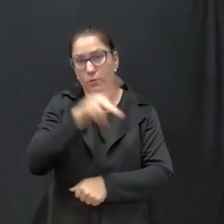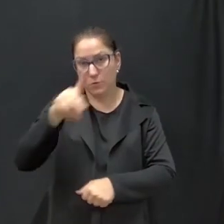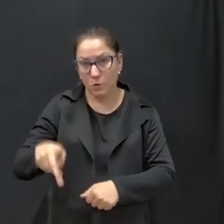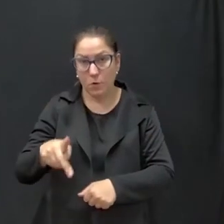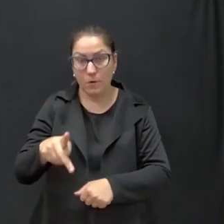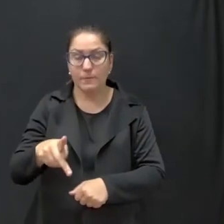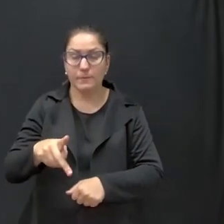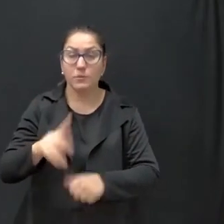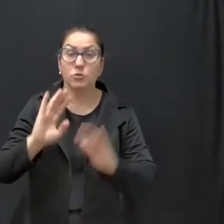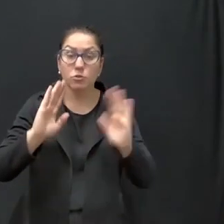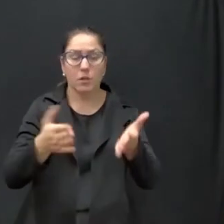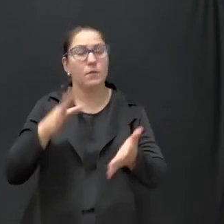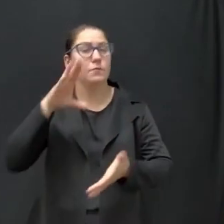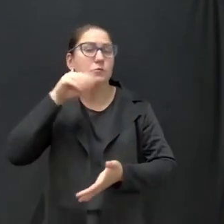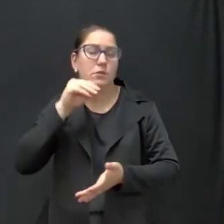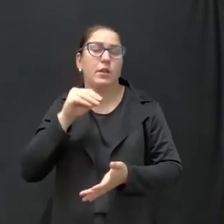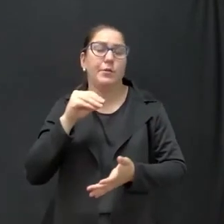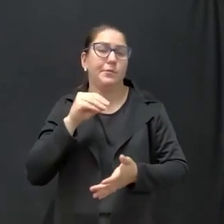em exercício.